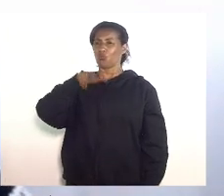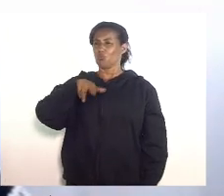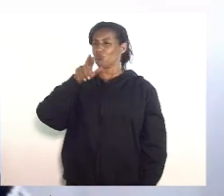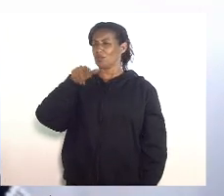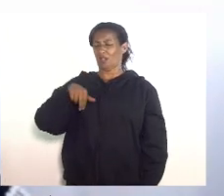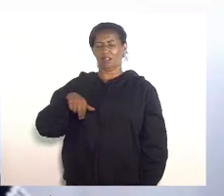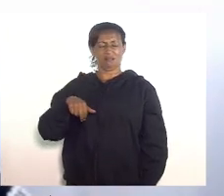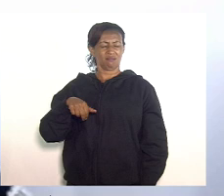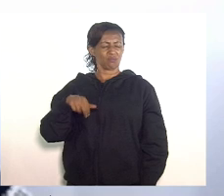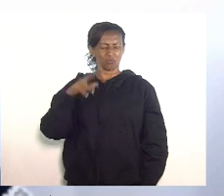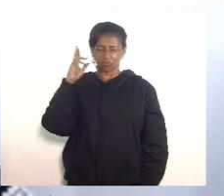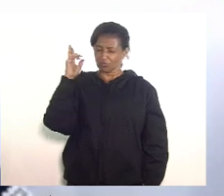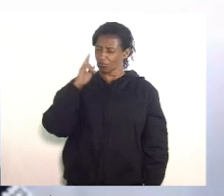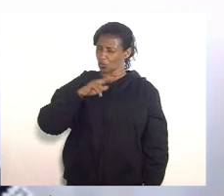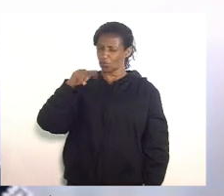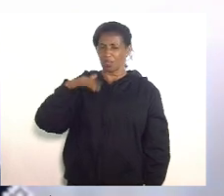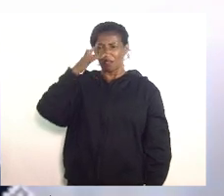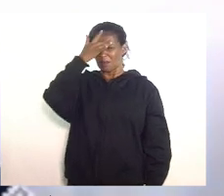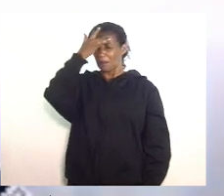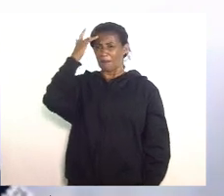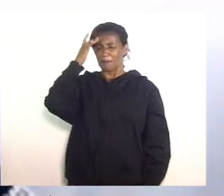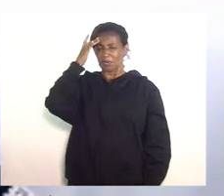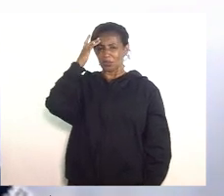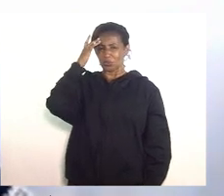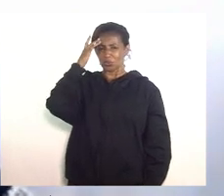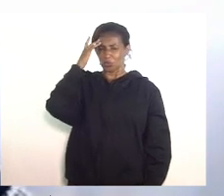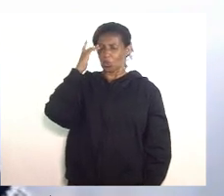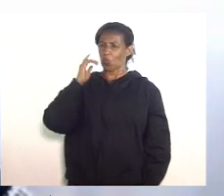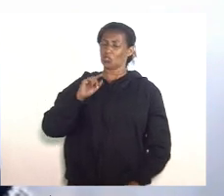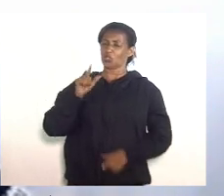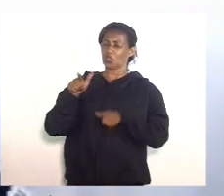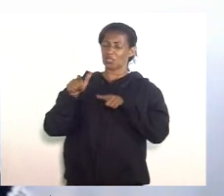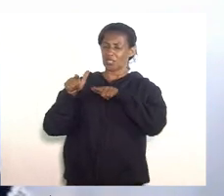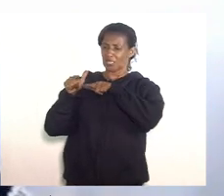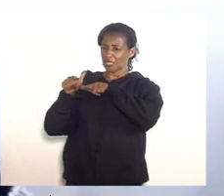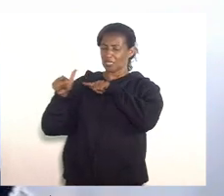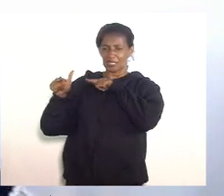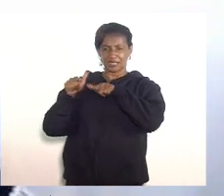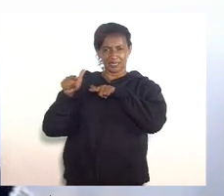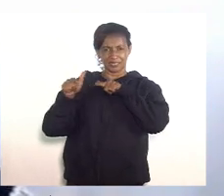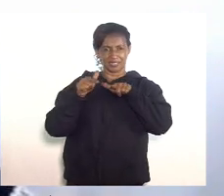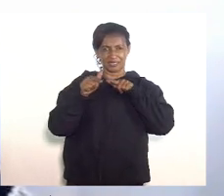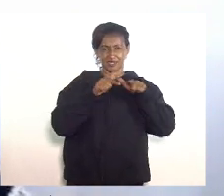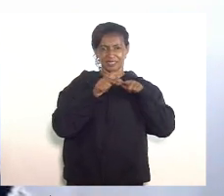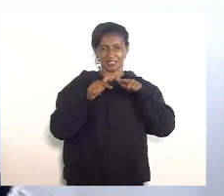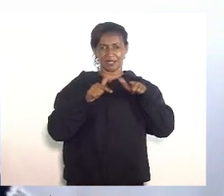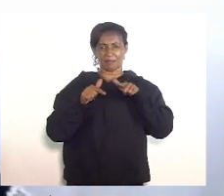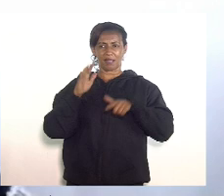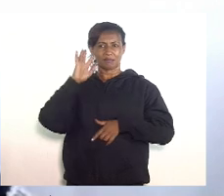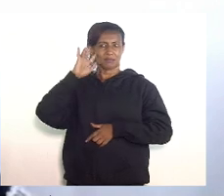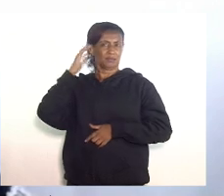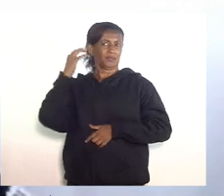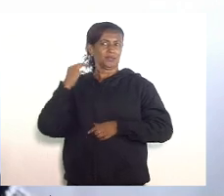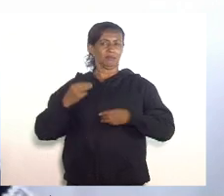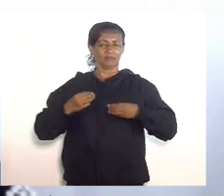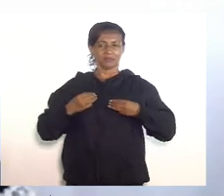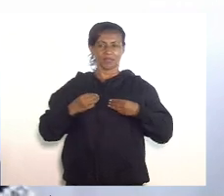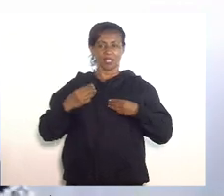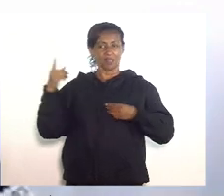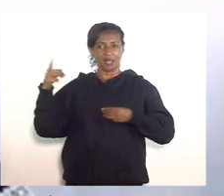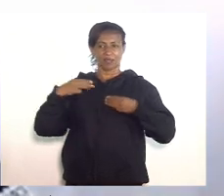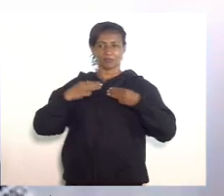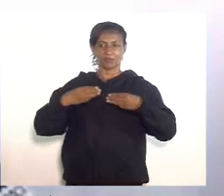constatado que as pessoas que ocupam os cargos de decisão e deliberação do Ministério da Educação